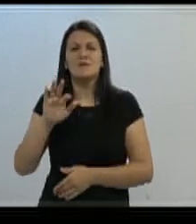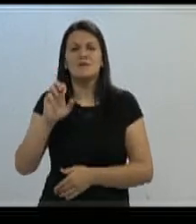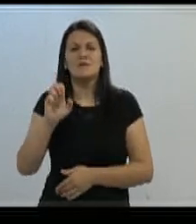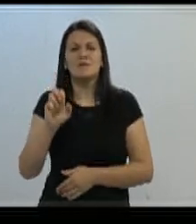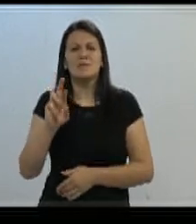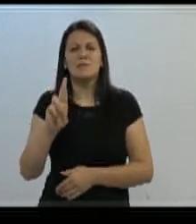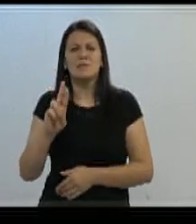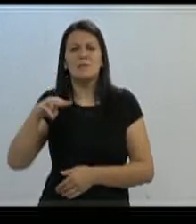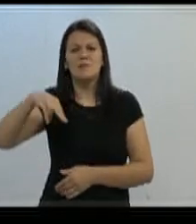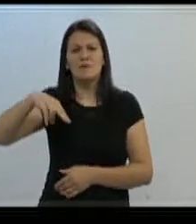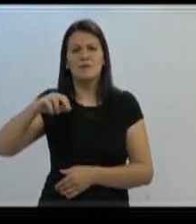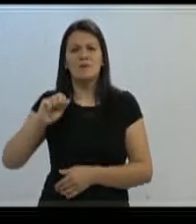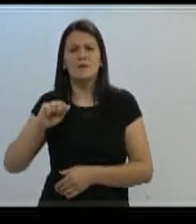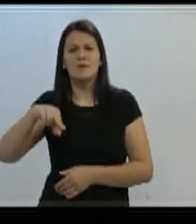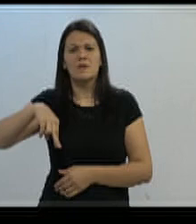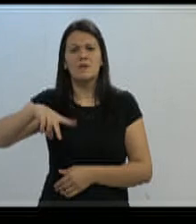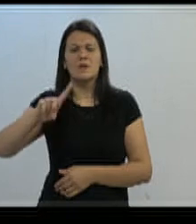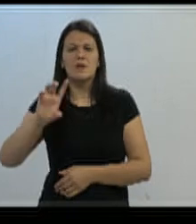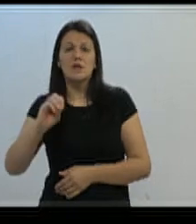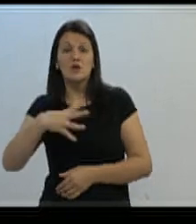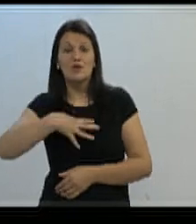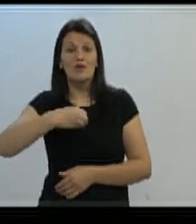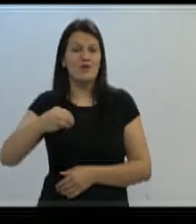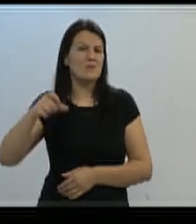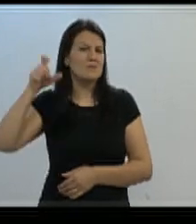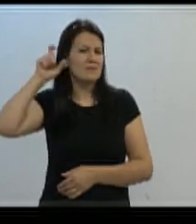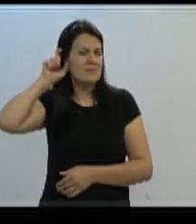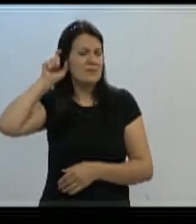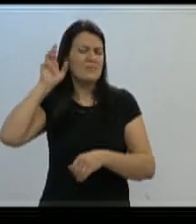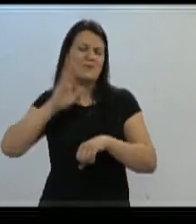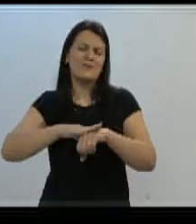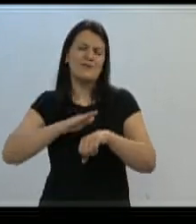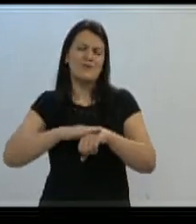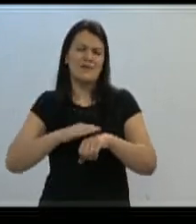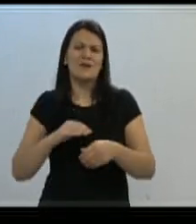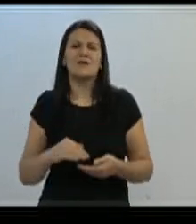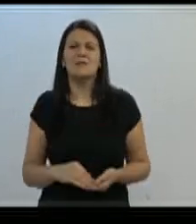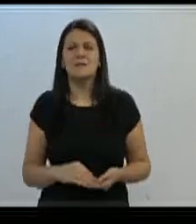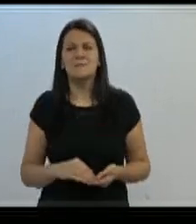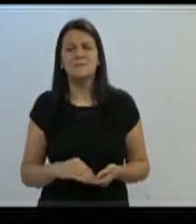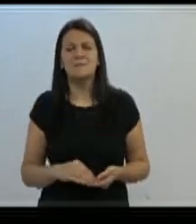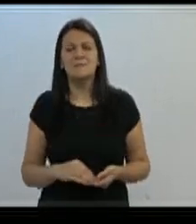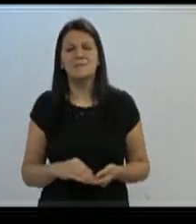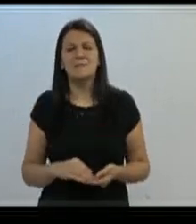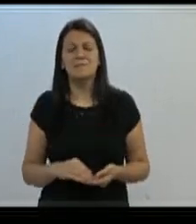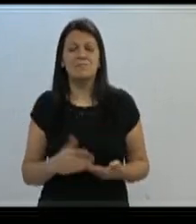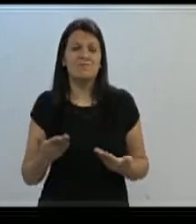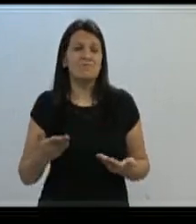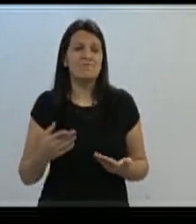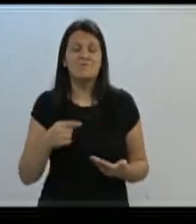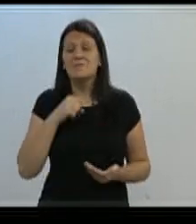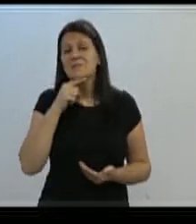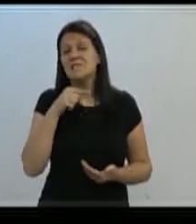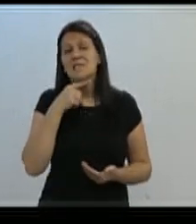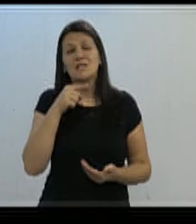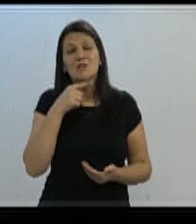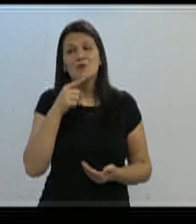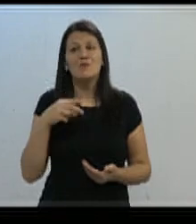decano, fez nessa eleição. Como você mesmo falou, vereador Caminha, nenhum vereador